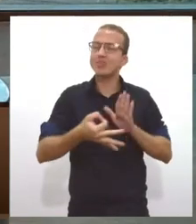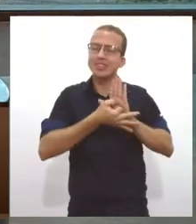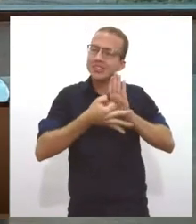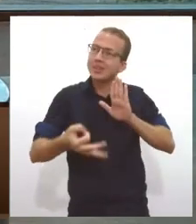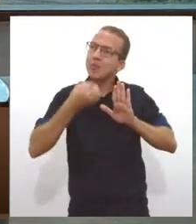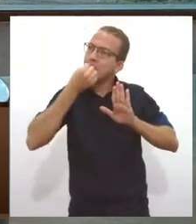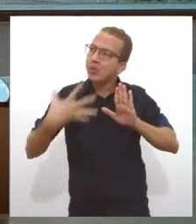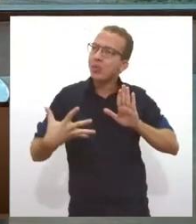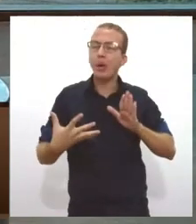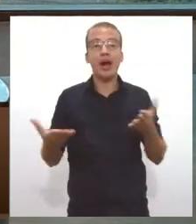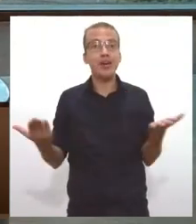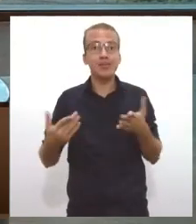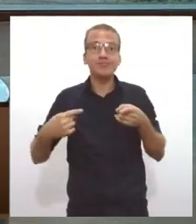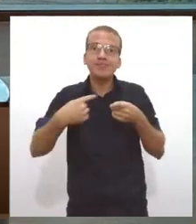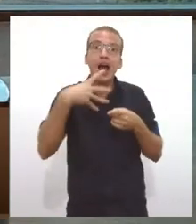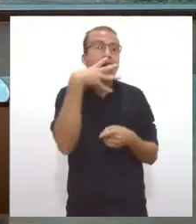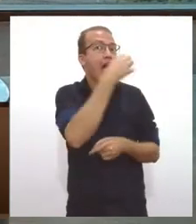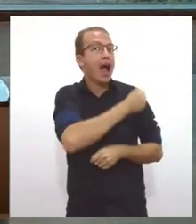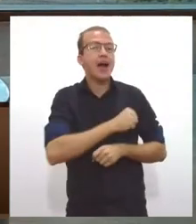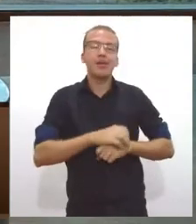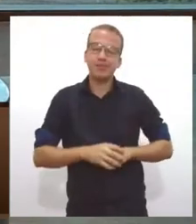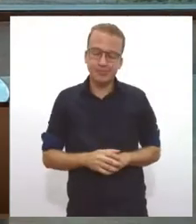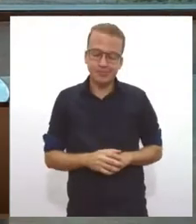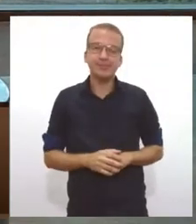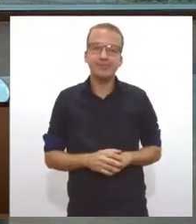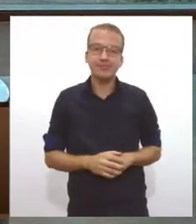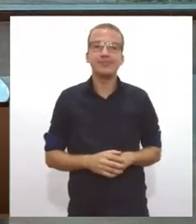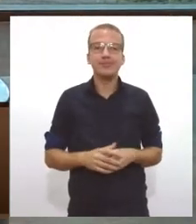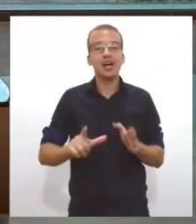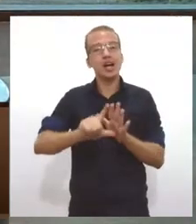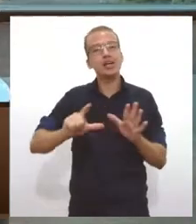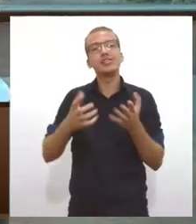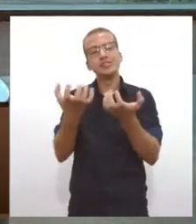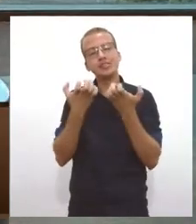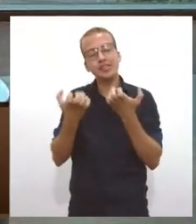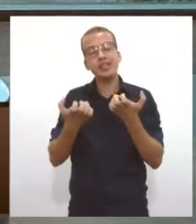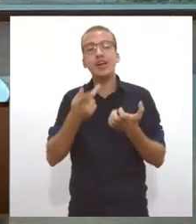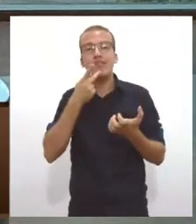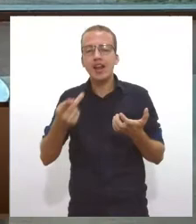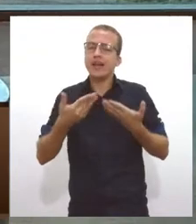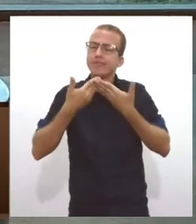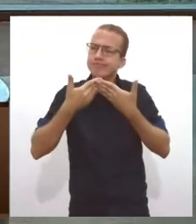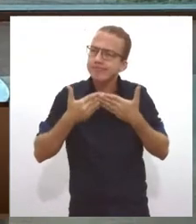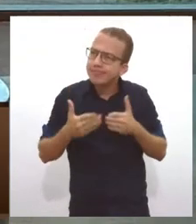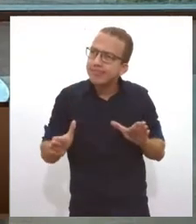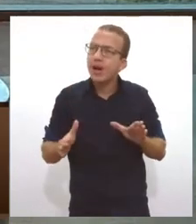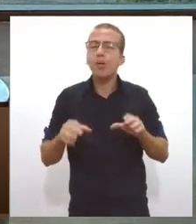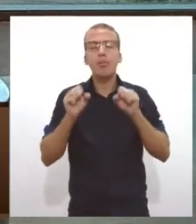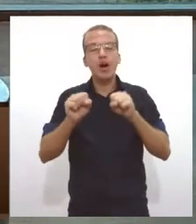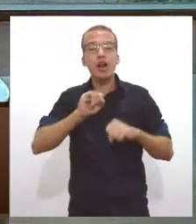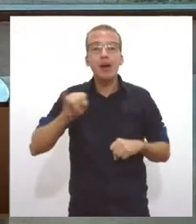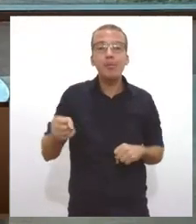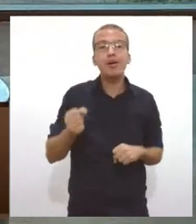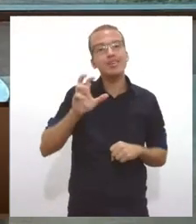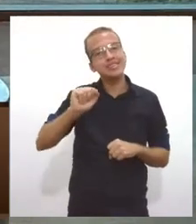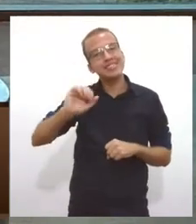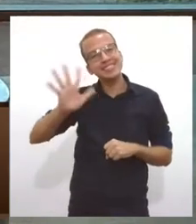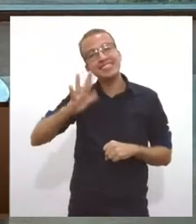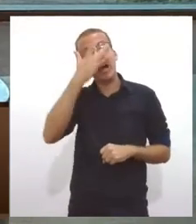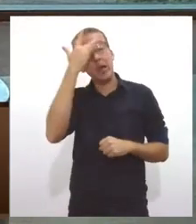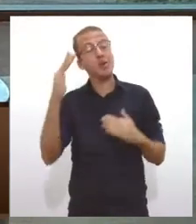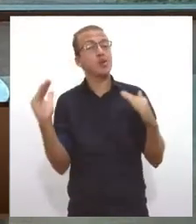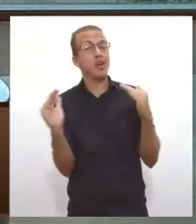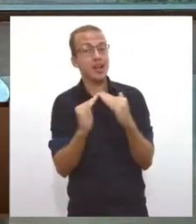final do nosso bloco, mas antes eu queria deixar aqui o espaço aberto para você se despedir do nosso público, e deixar aquela